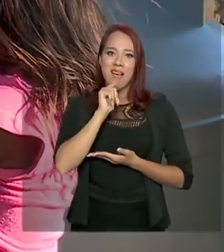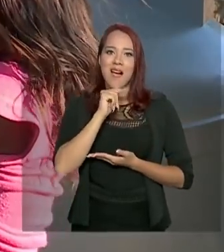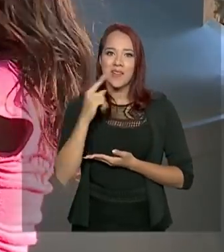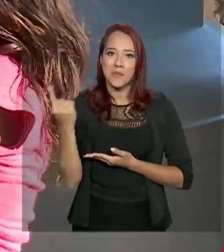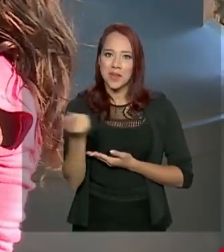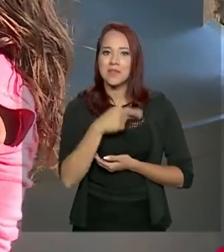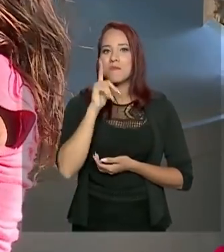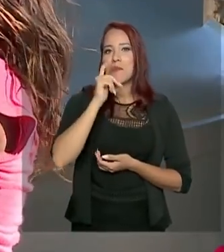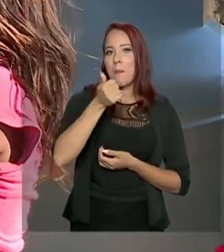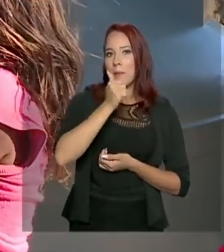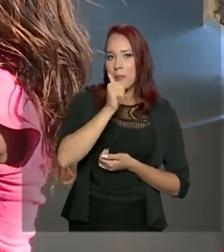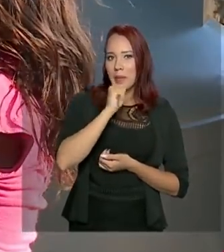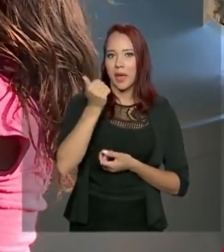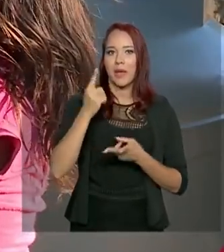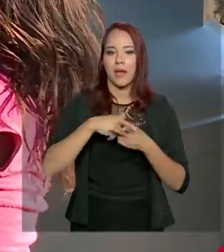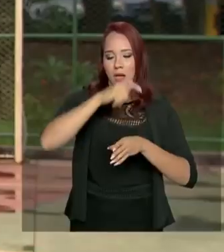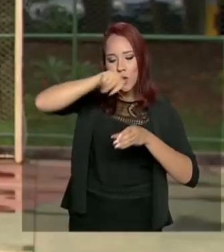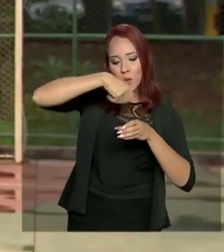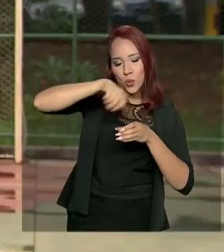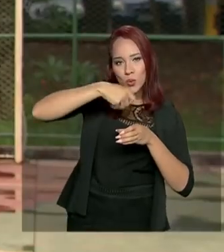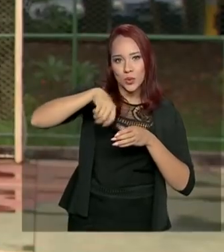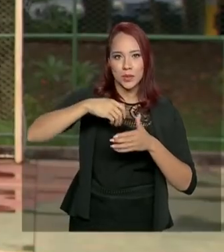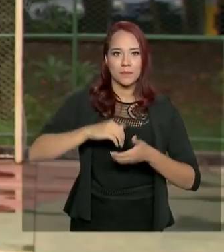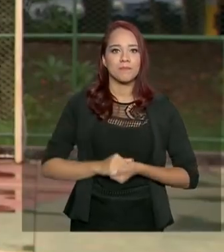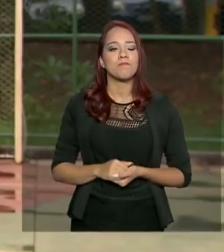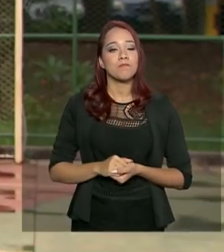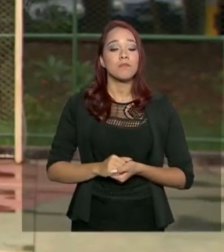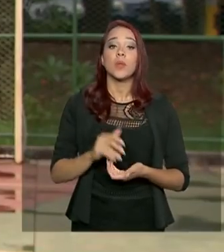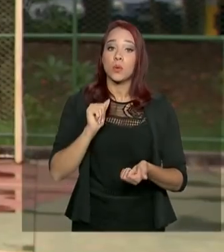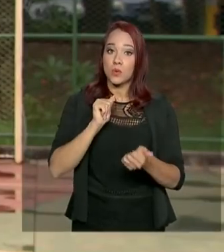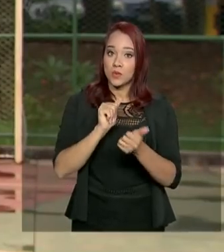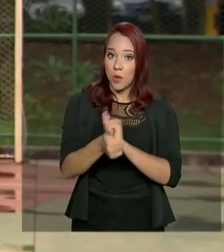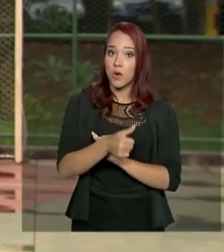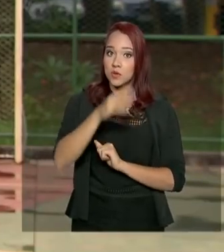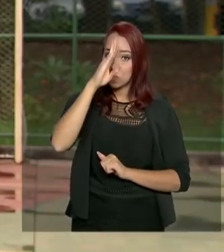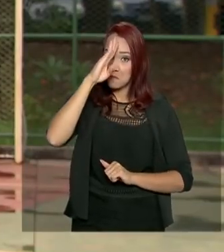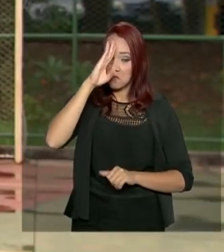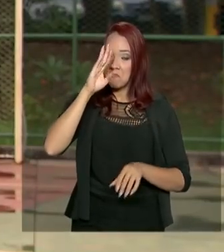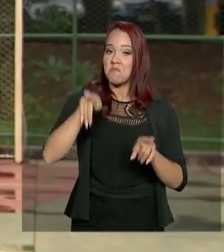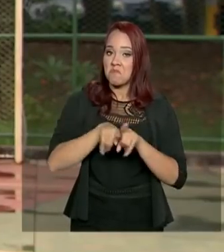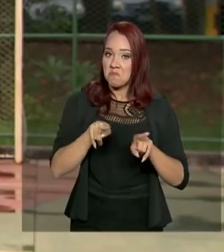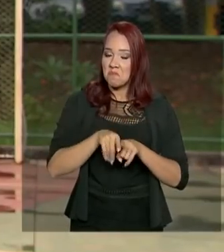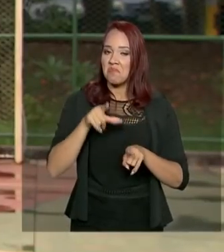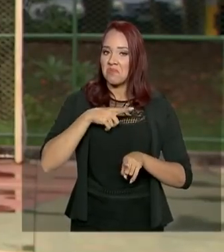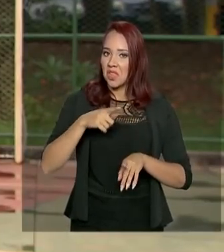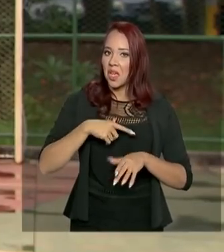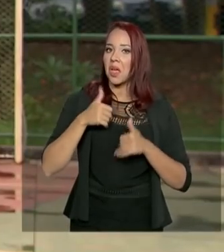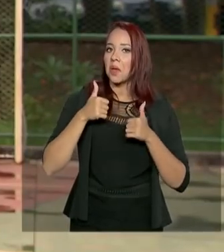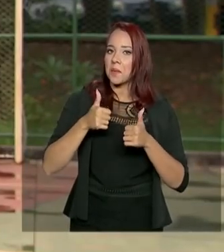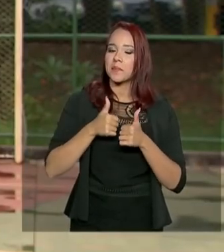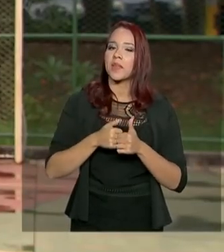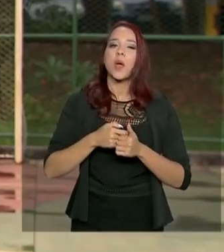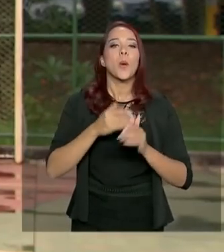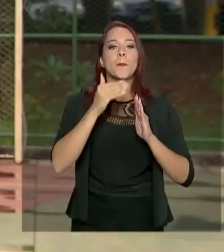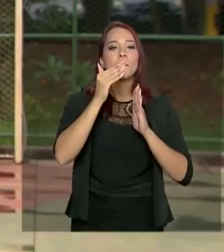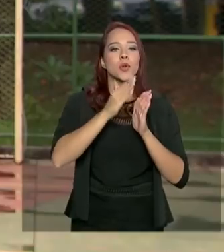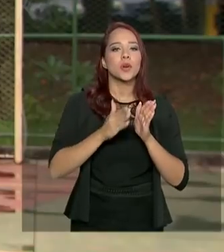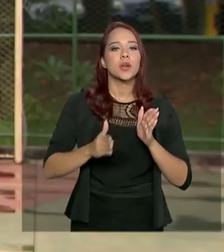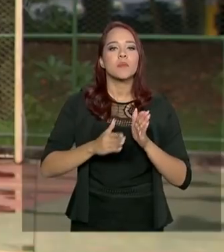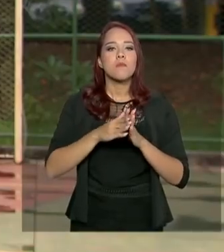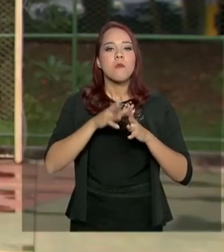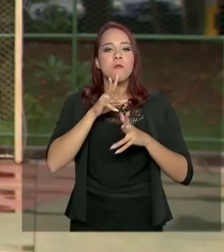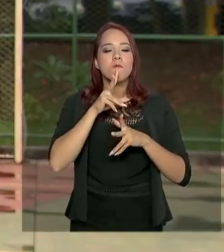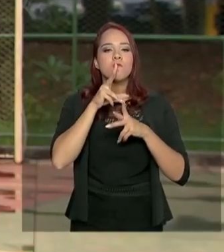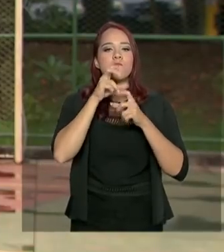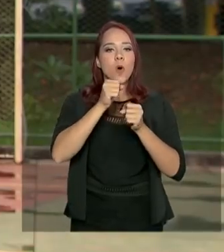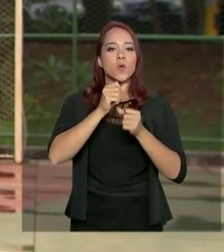beber, né? Cozinhar. No esporte, as Forças Armadas também marcam presença. O programa Forças do Esporte